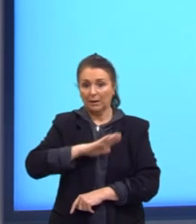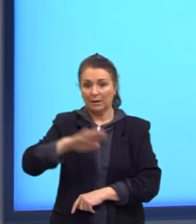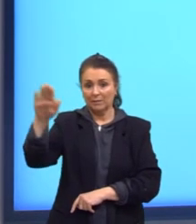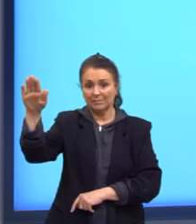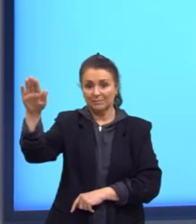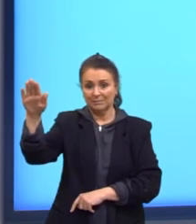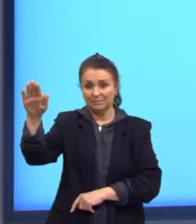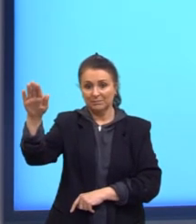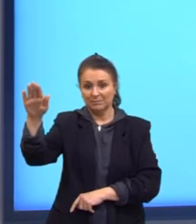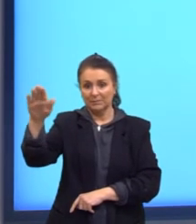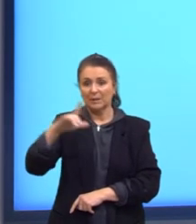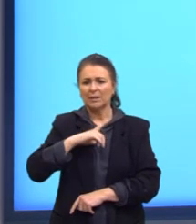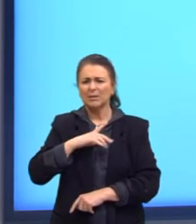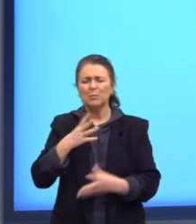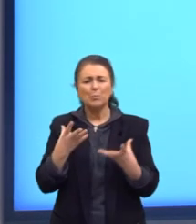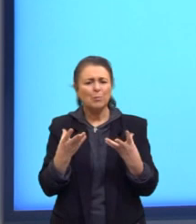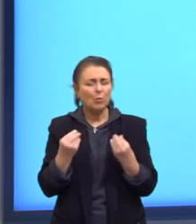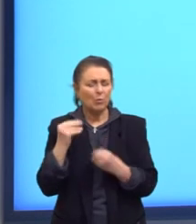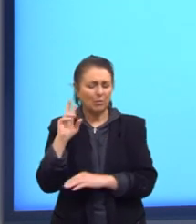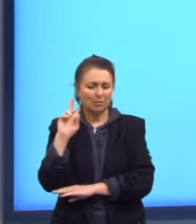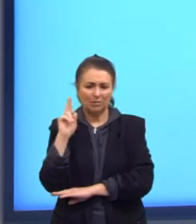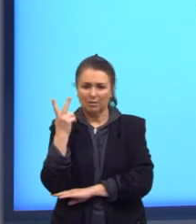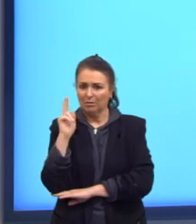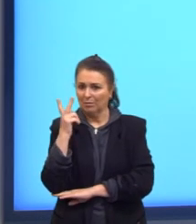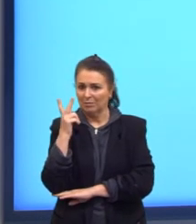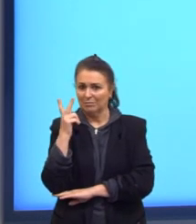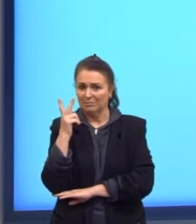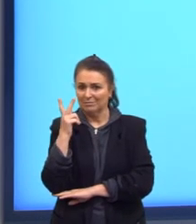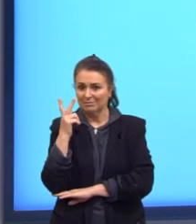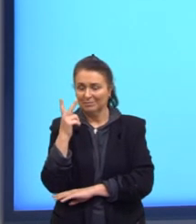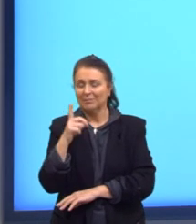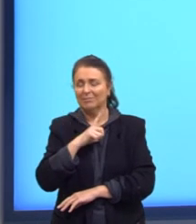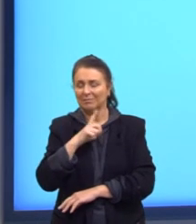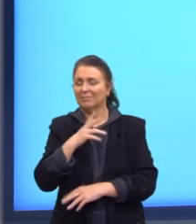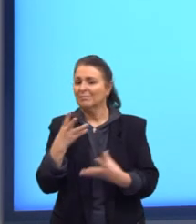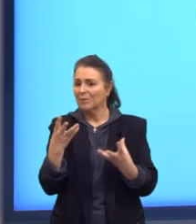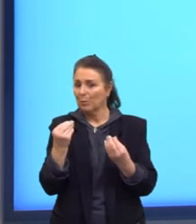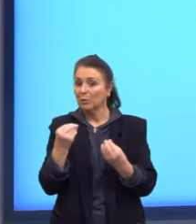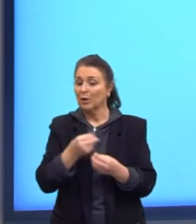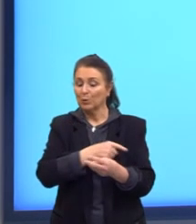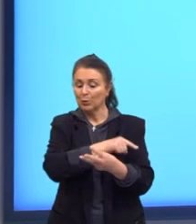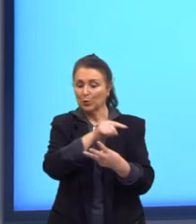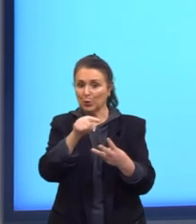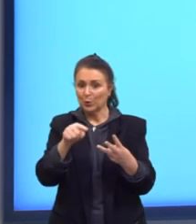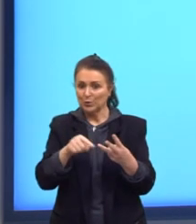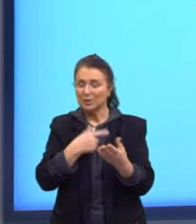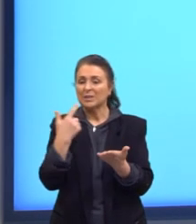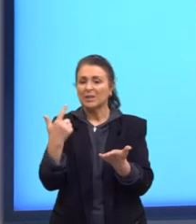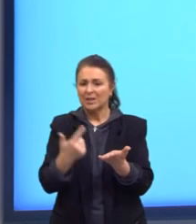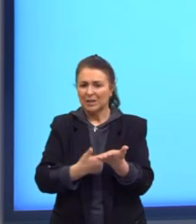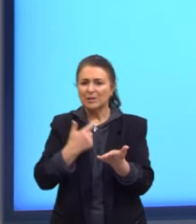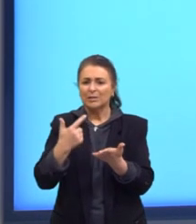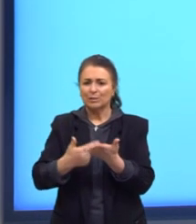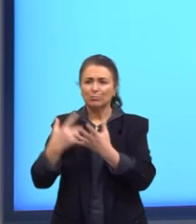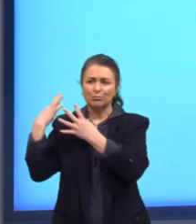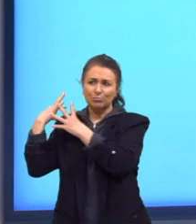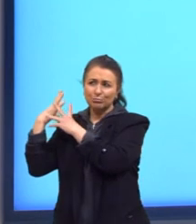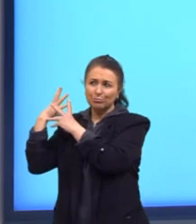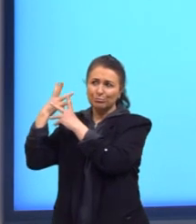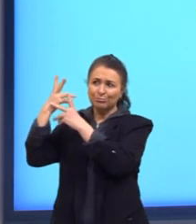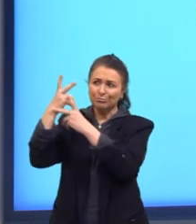gente tem muita história. A gente tem uma bagagem pesada de história